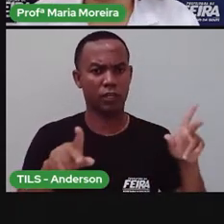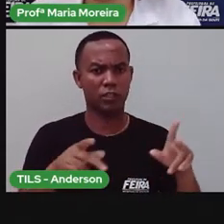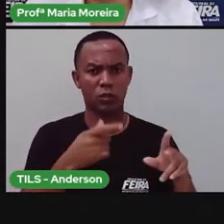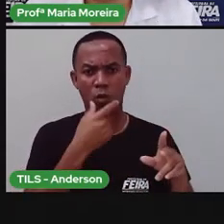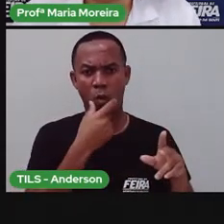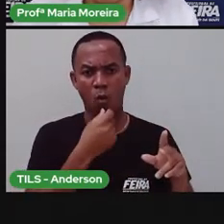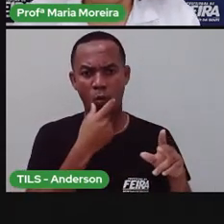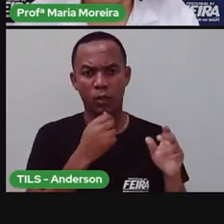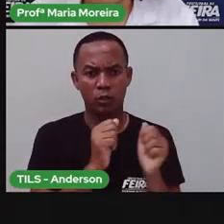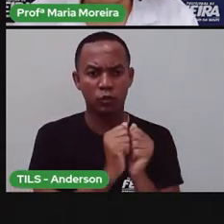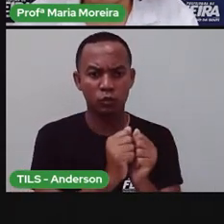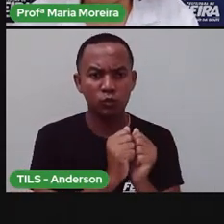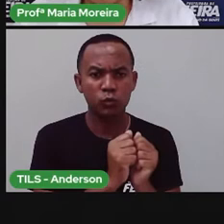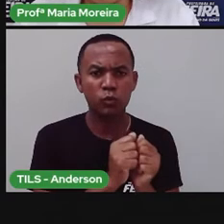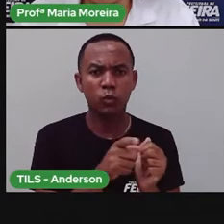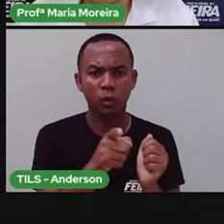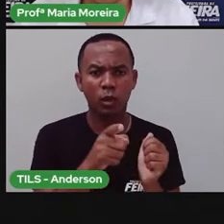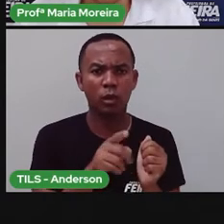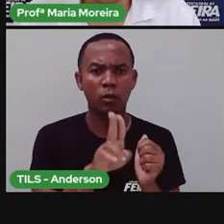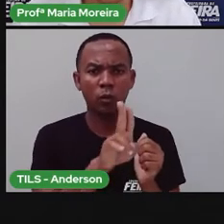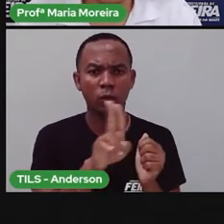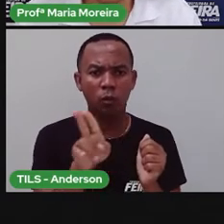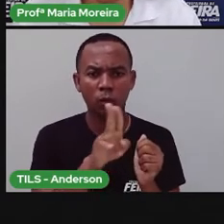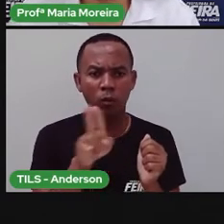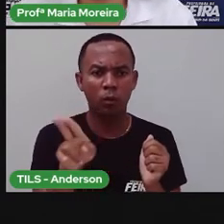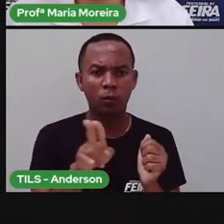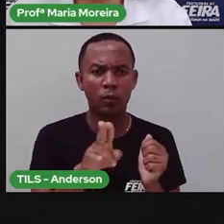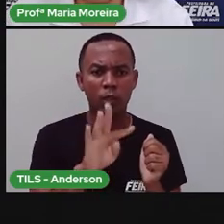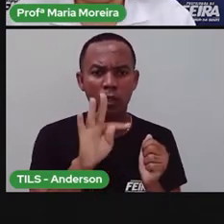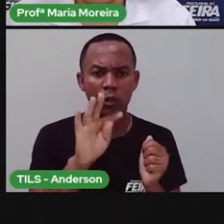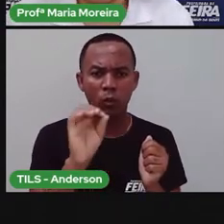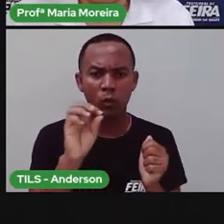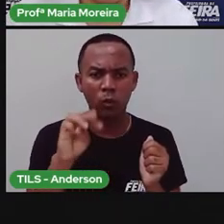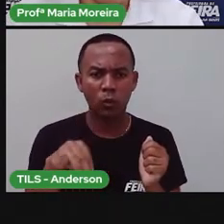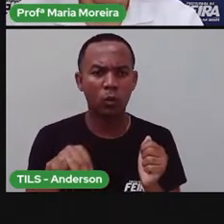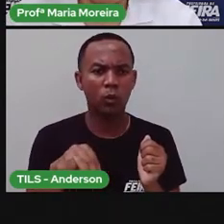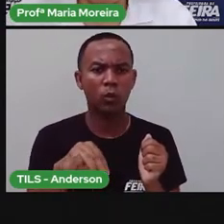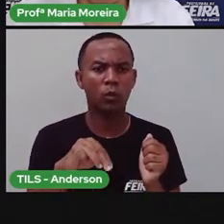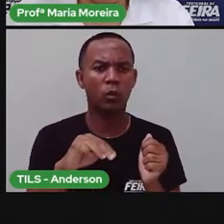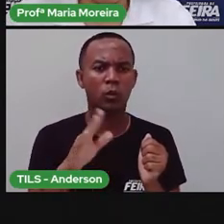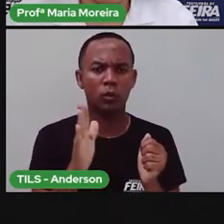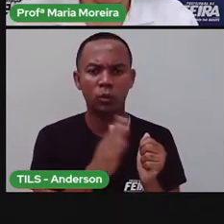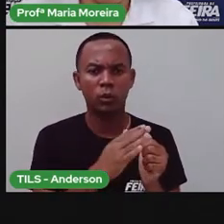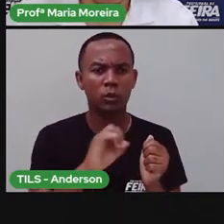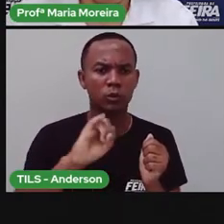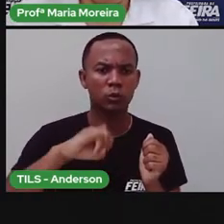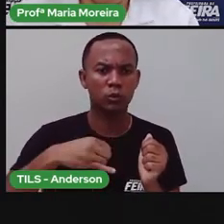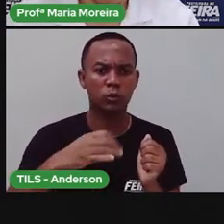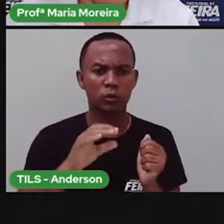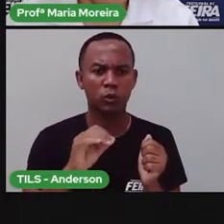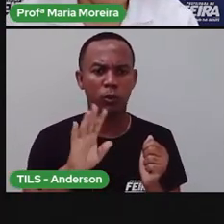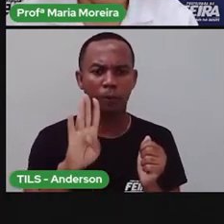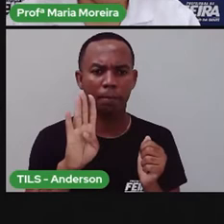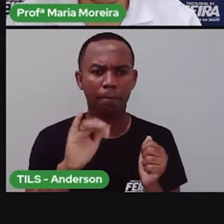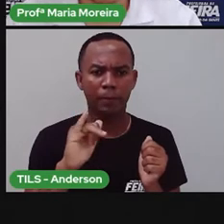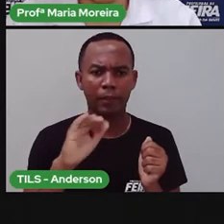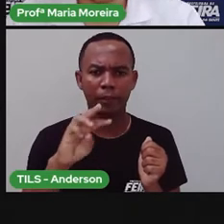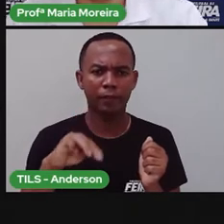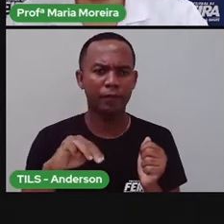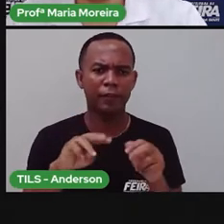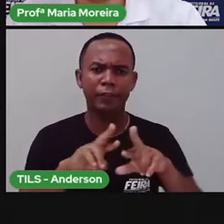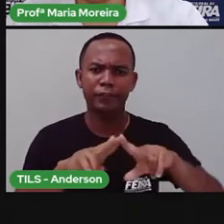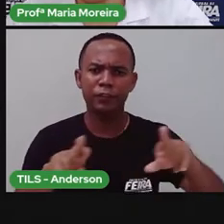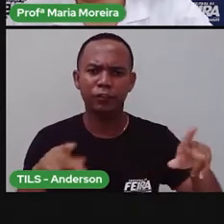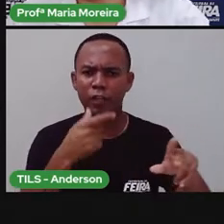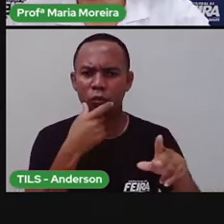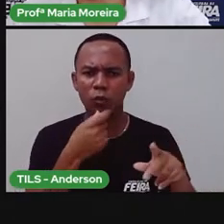Gilberto e Chico Buarque, né? E aí existe uma casa, existe uma poesia dele que inclusive